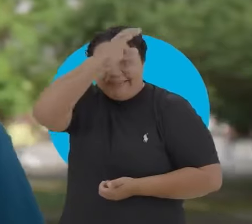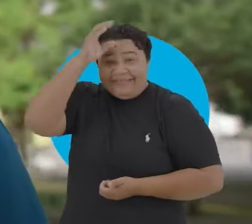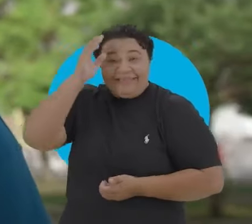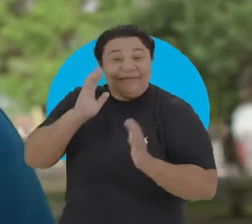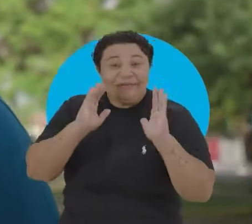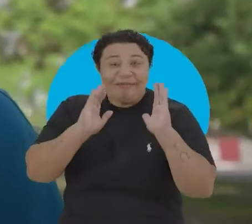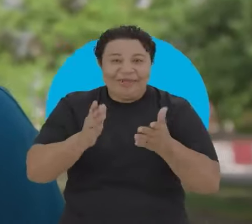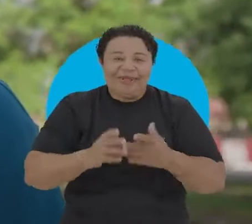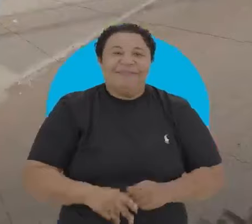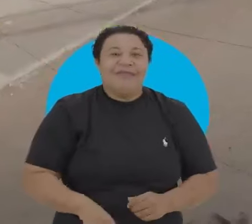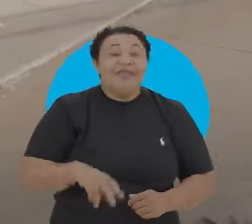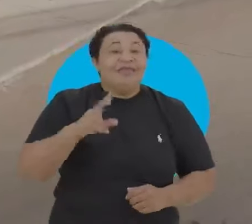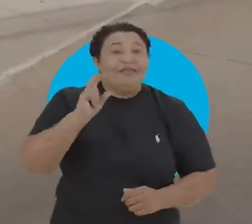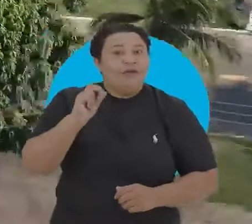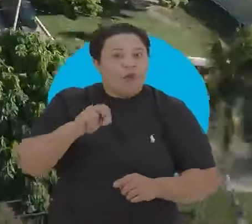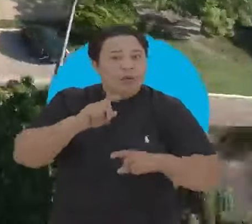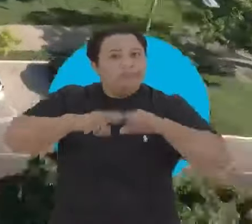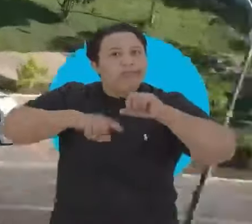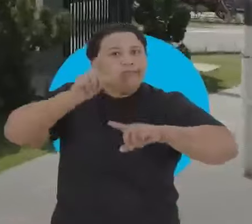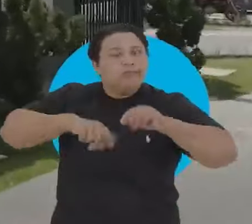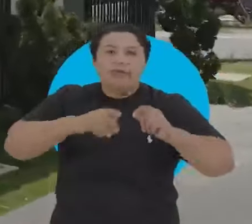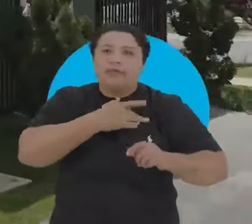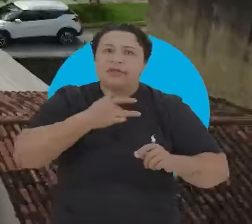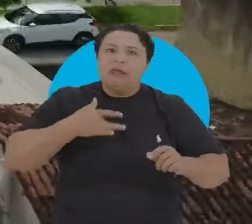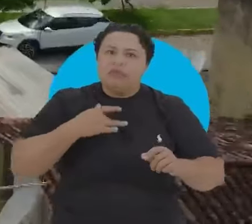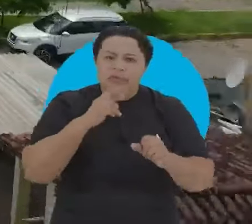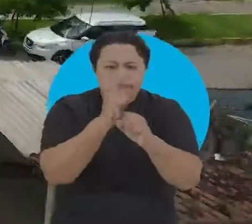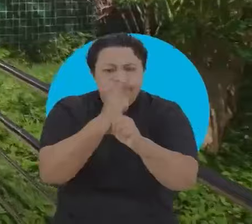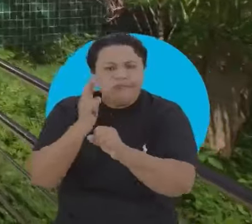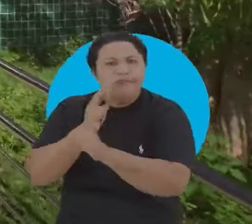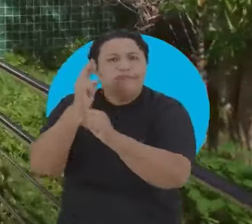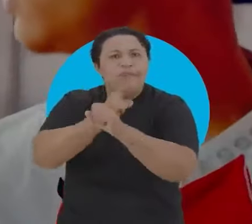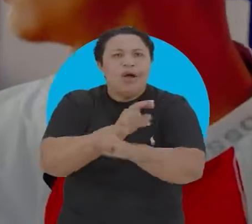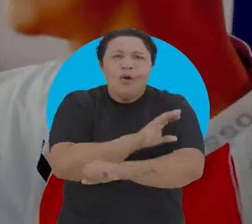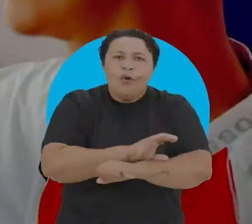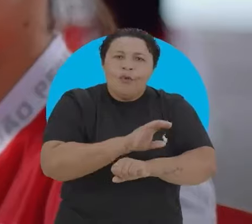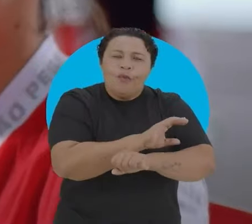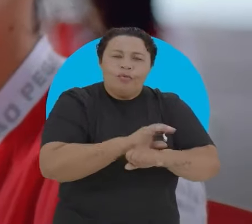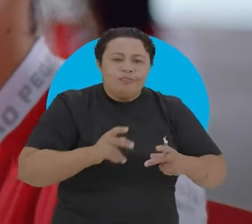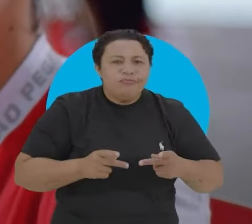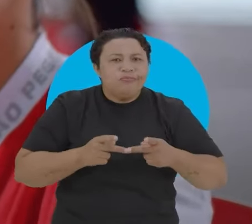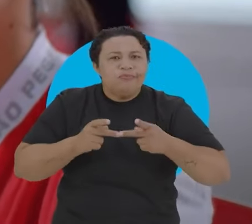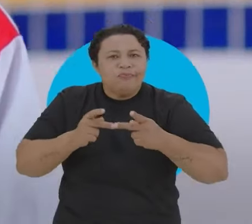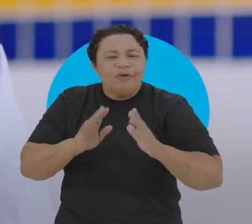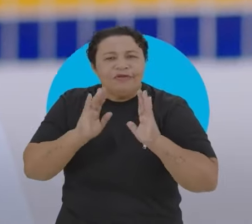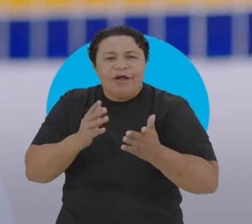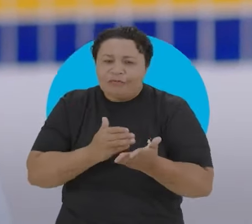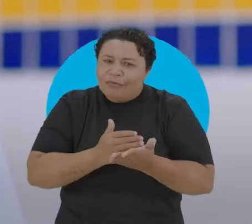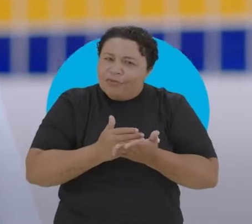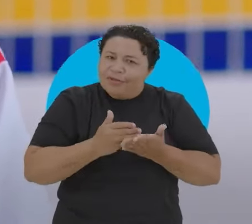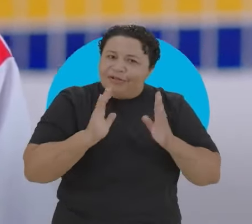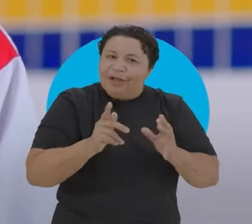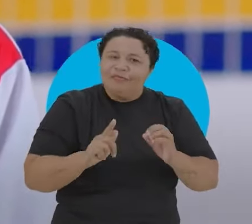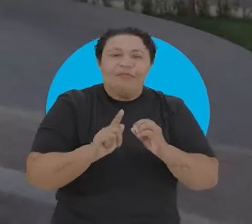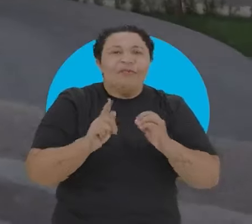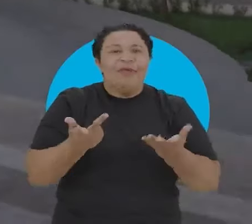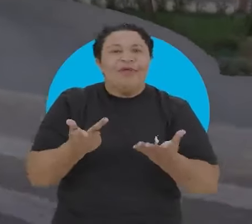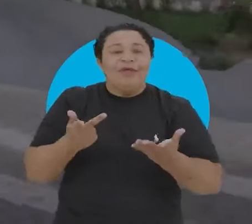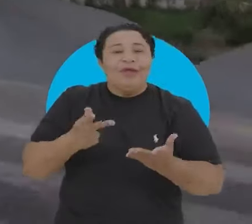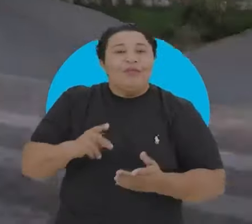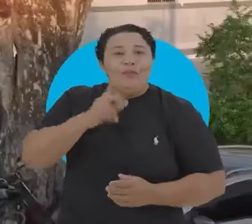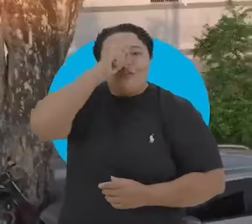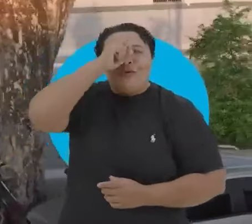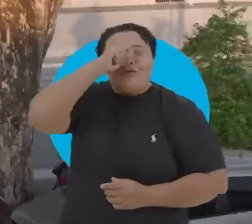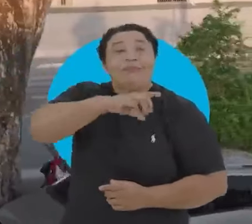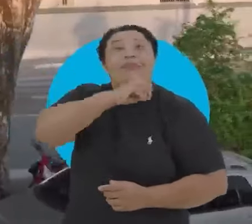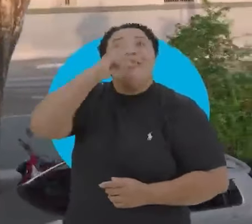equipamentos de saúde reformados Cursos de programação nas escolas com iniciativa CODE Hospital